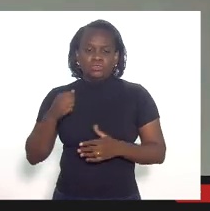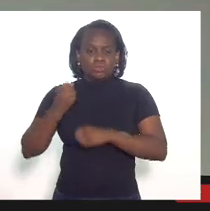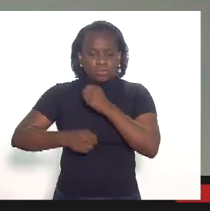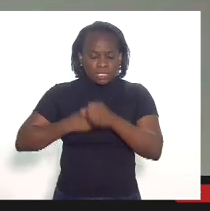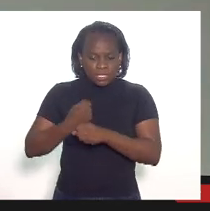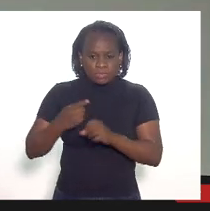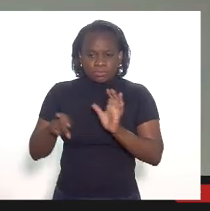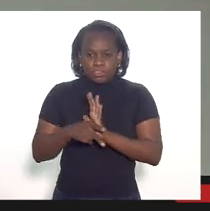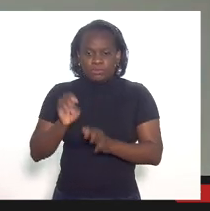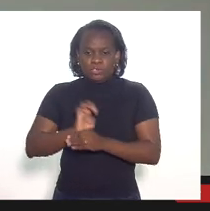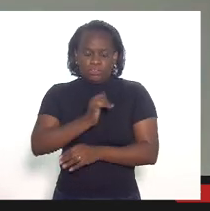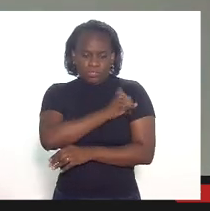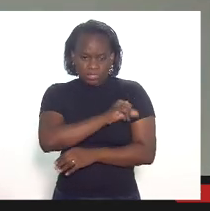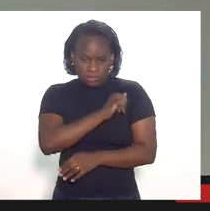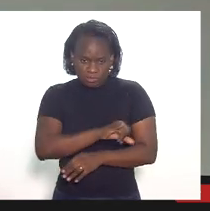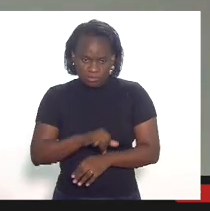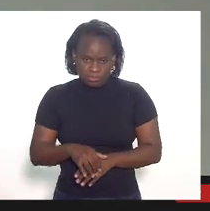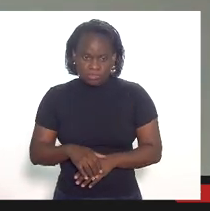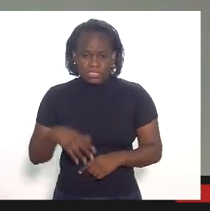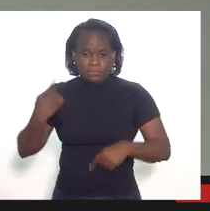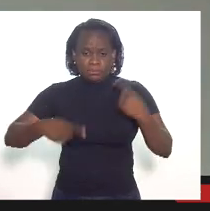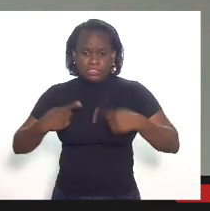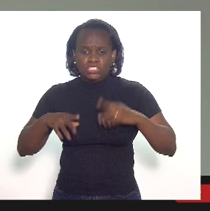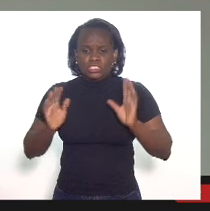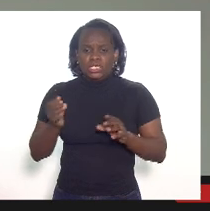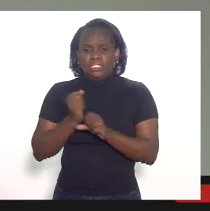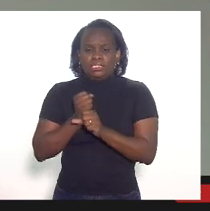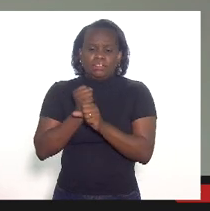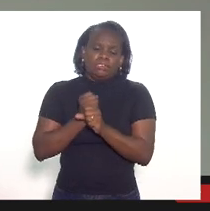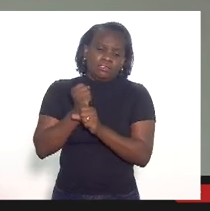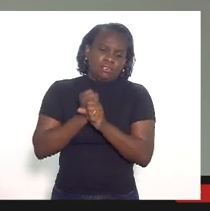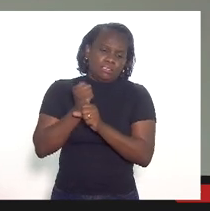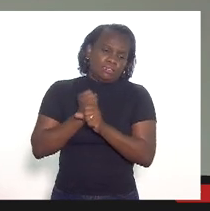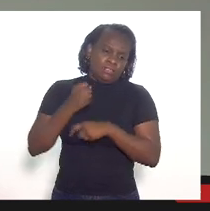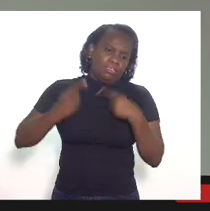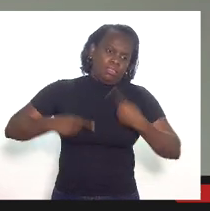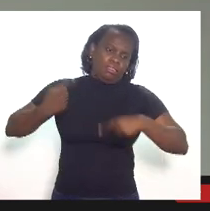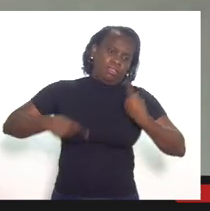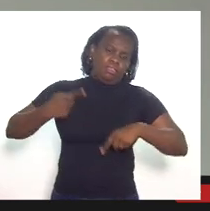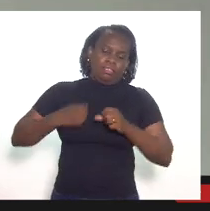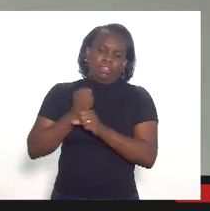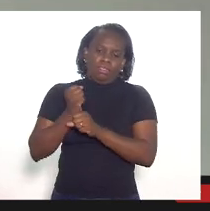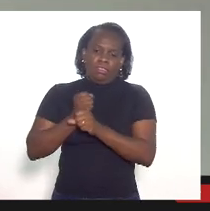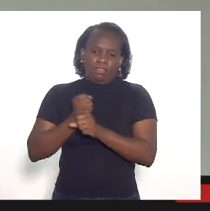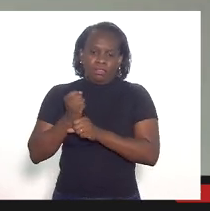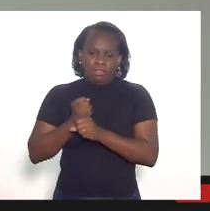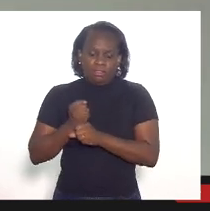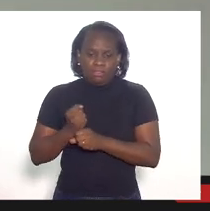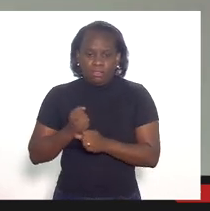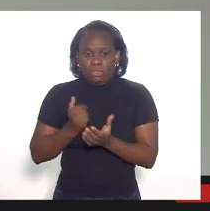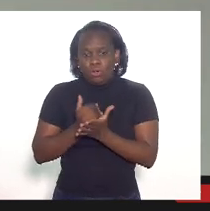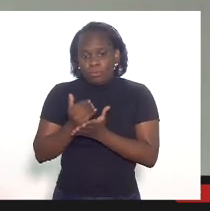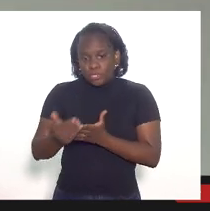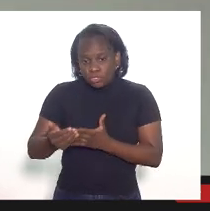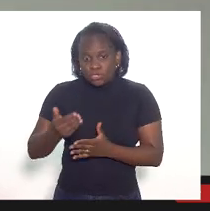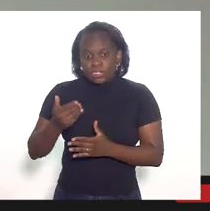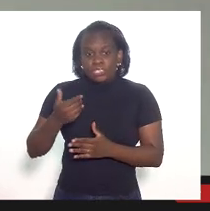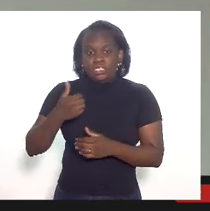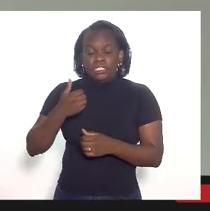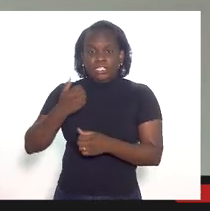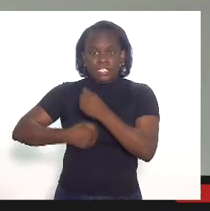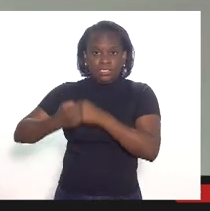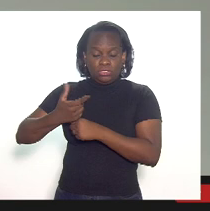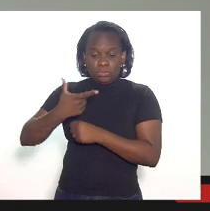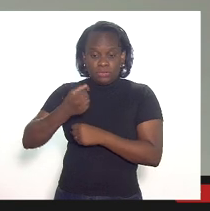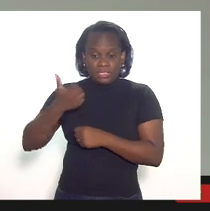para o Estado do Rio de Janeiro. Esse litígio já se arrasta há muitos anos, pelo menos até desde o início da década de 2010